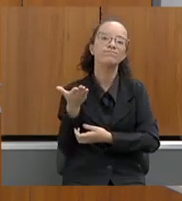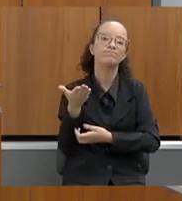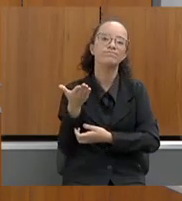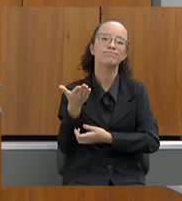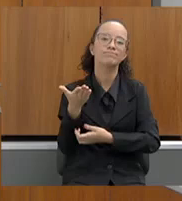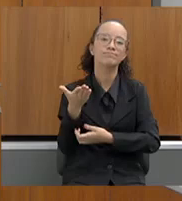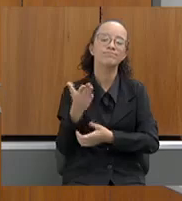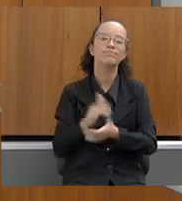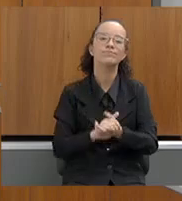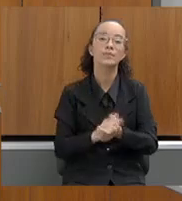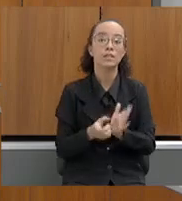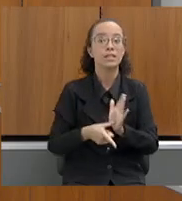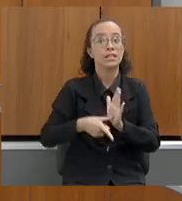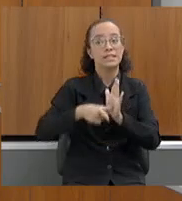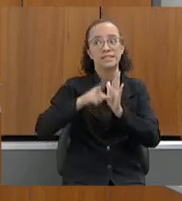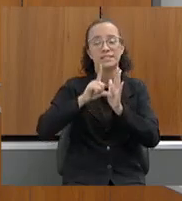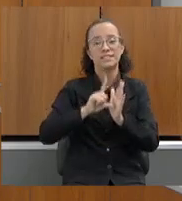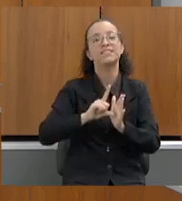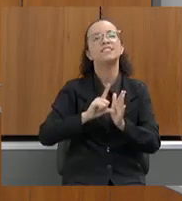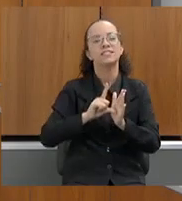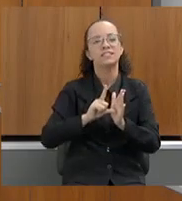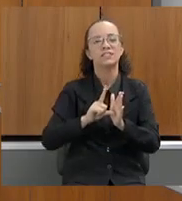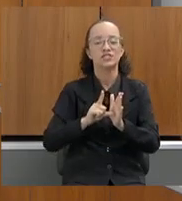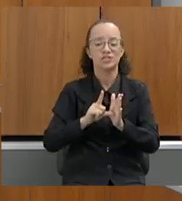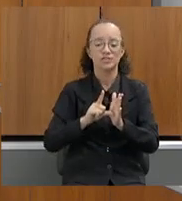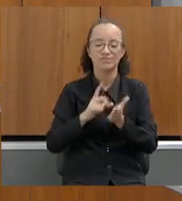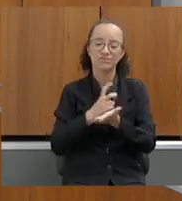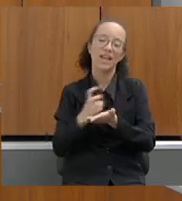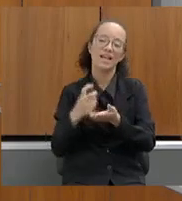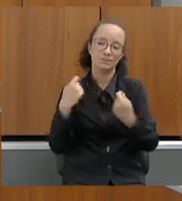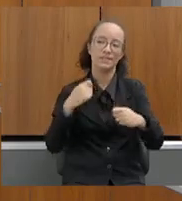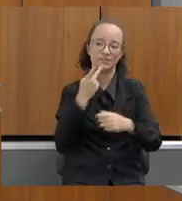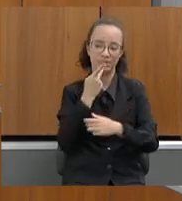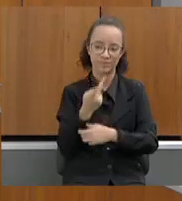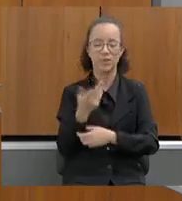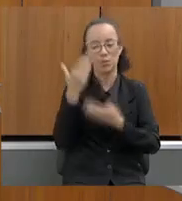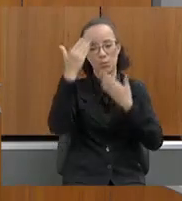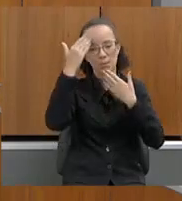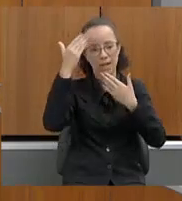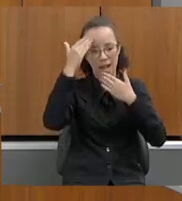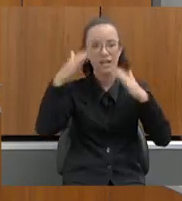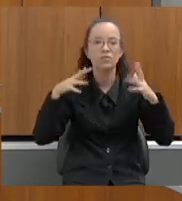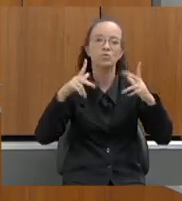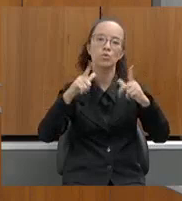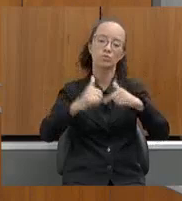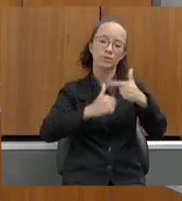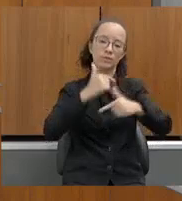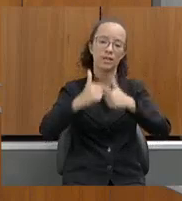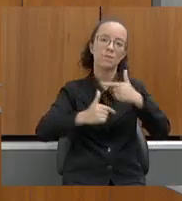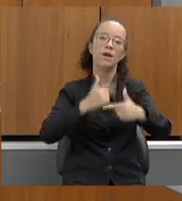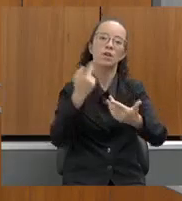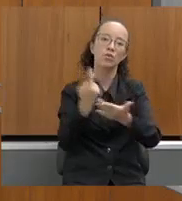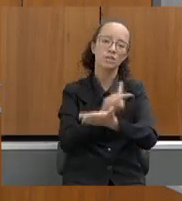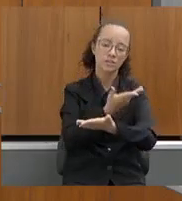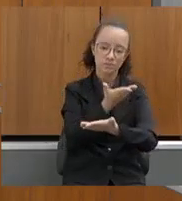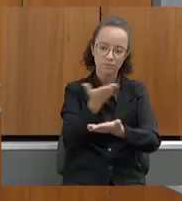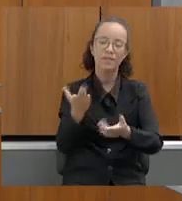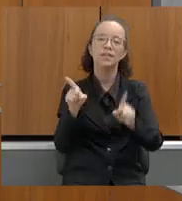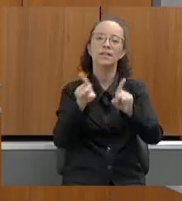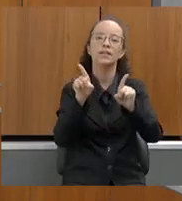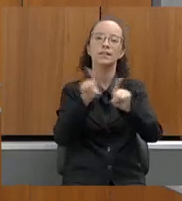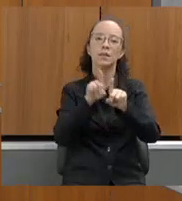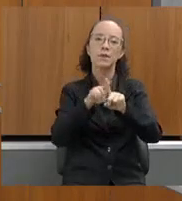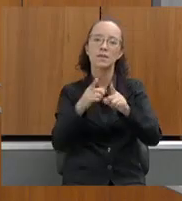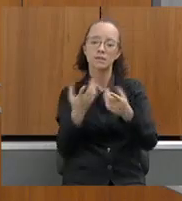gente deixe o lugar. Muito obrigada a todos vocês pelo trabalho realizado e pela parceria